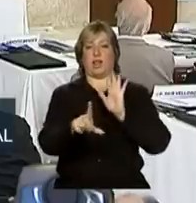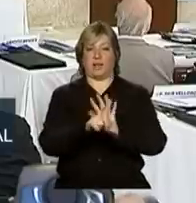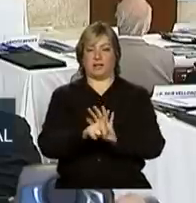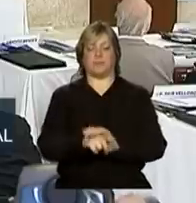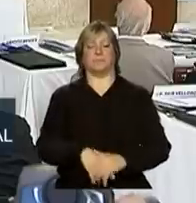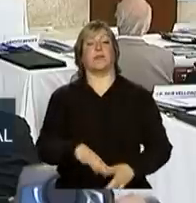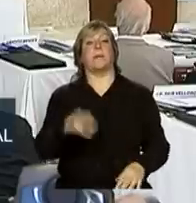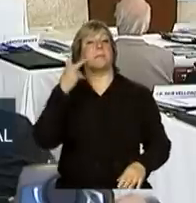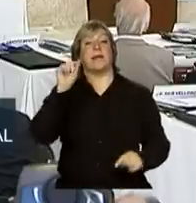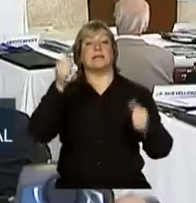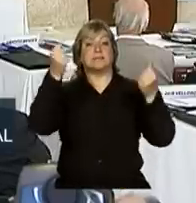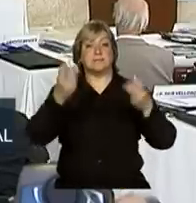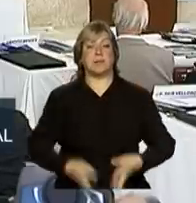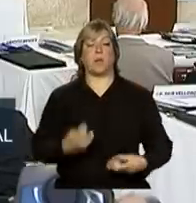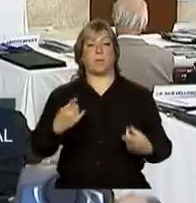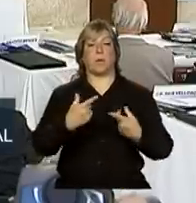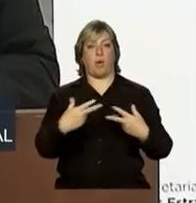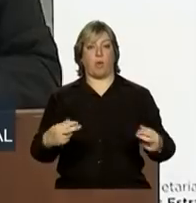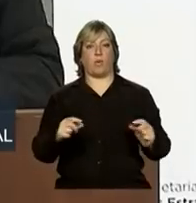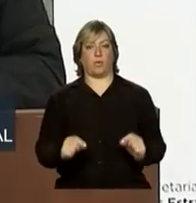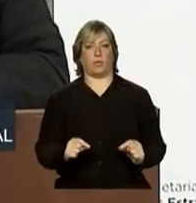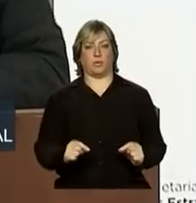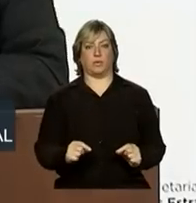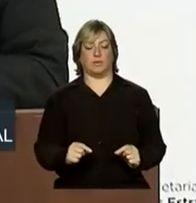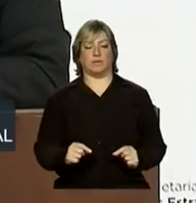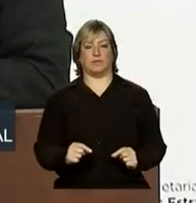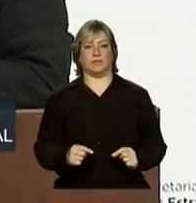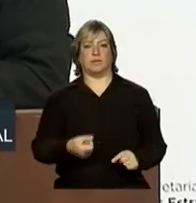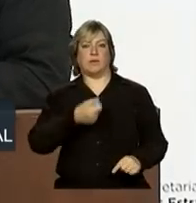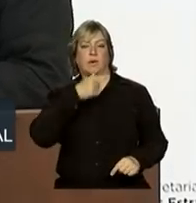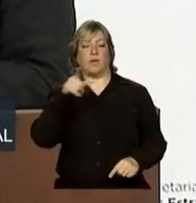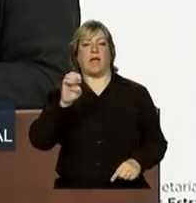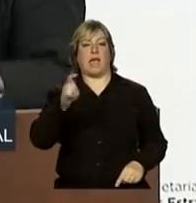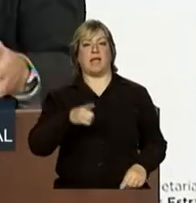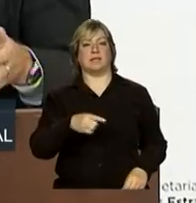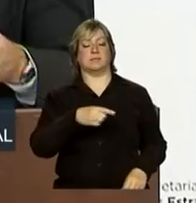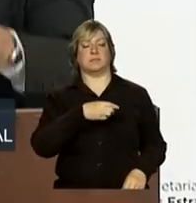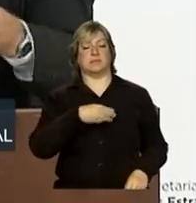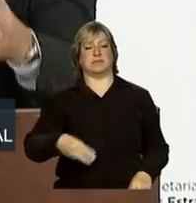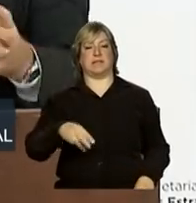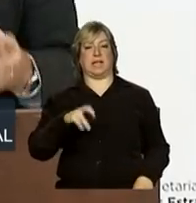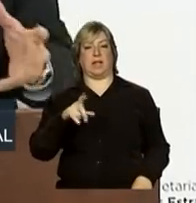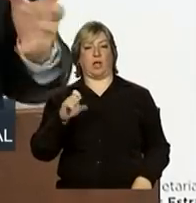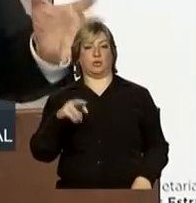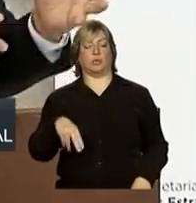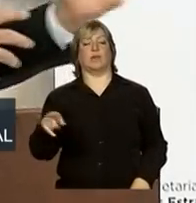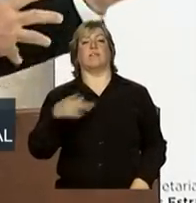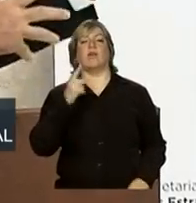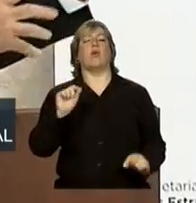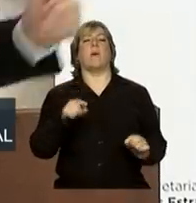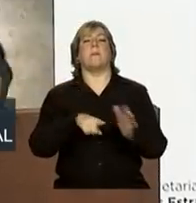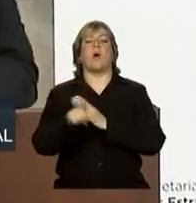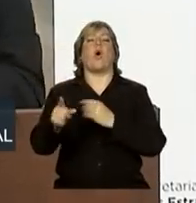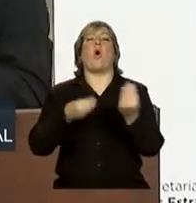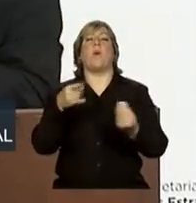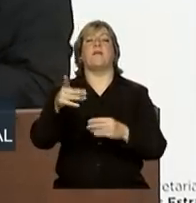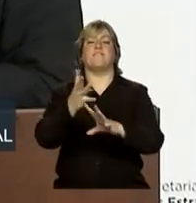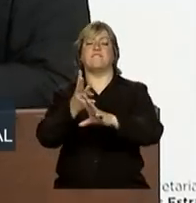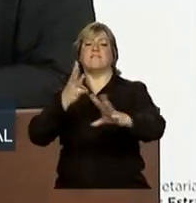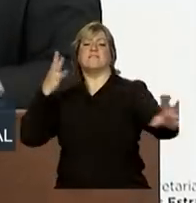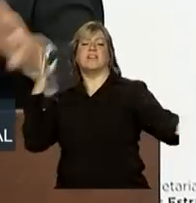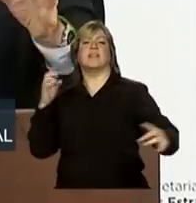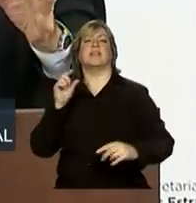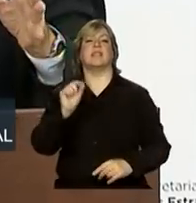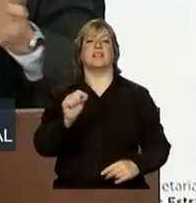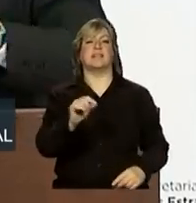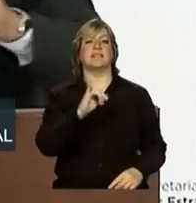Para explicar o seguinte, que eu provocava o ex-ministro Nelson Machado, a Nelson, como é que você acabou com as filas do INSS?